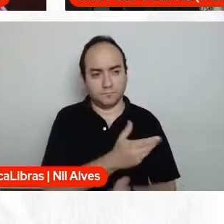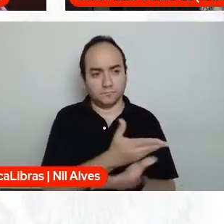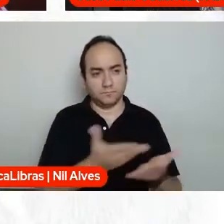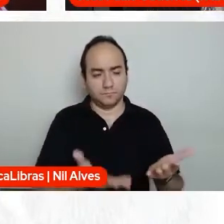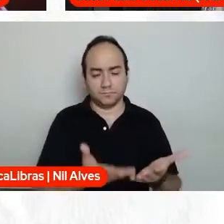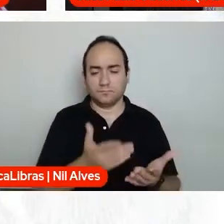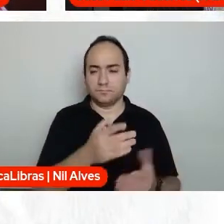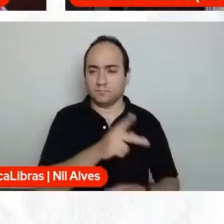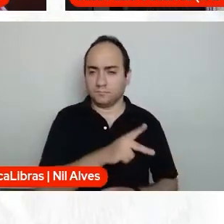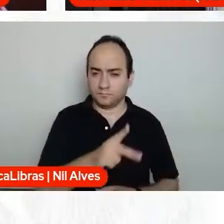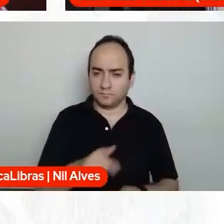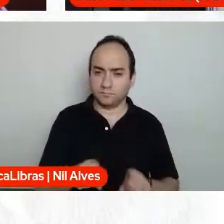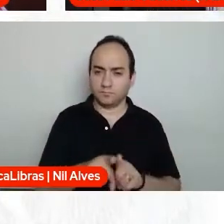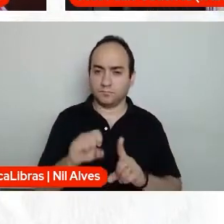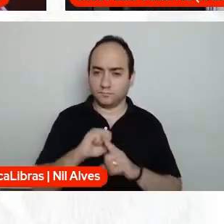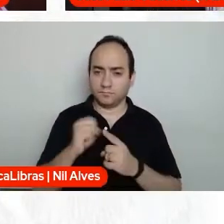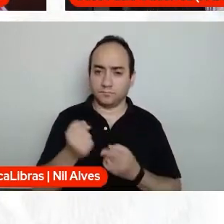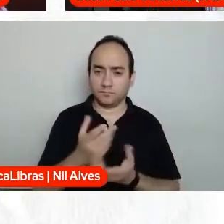civil.